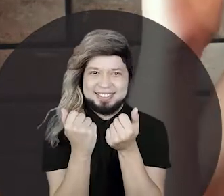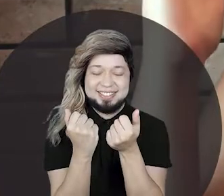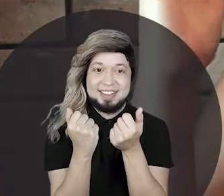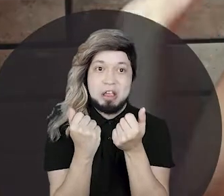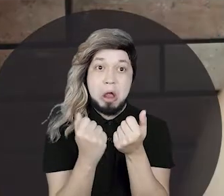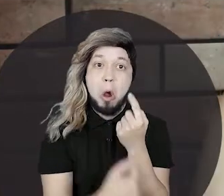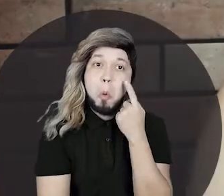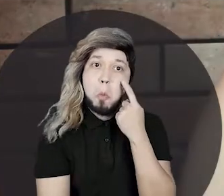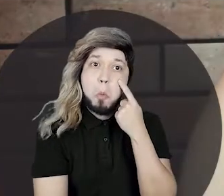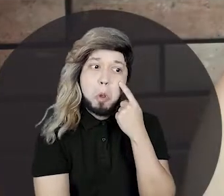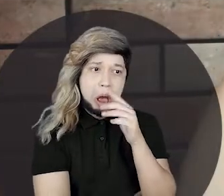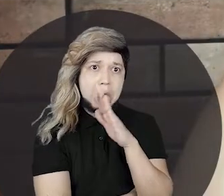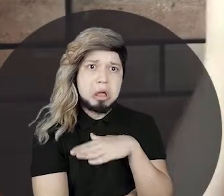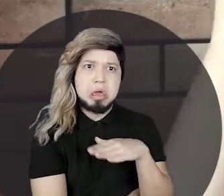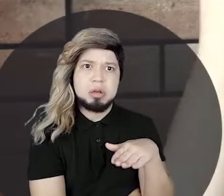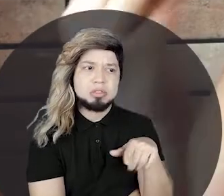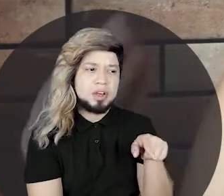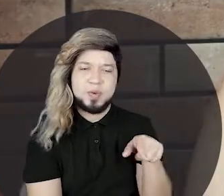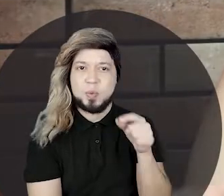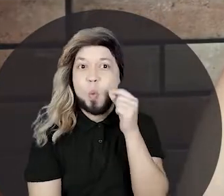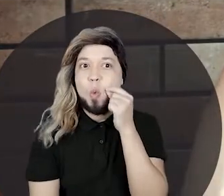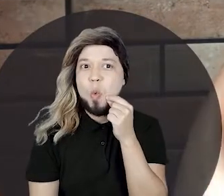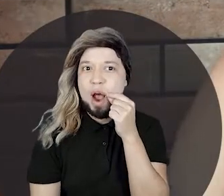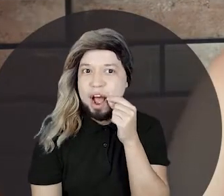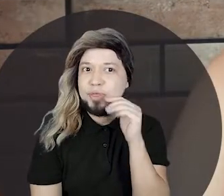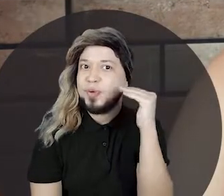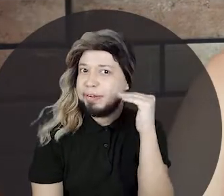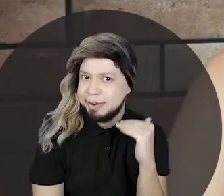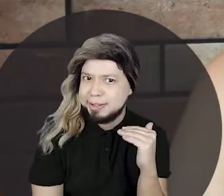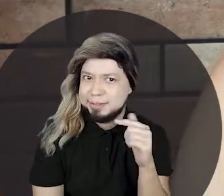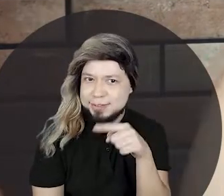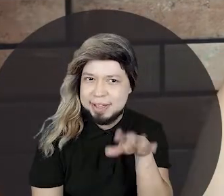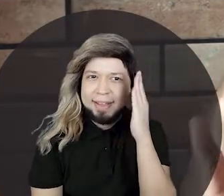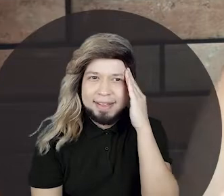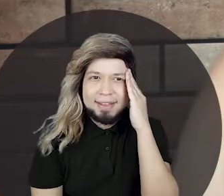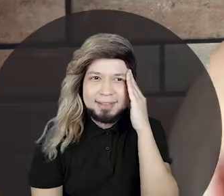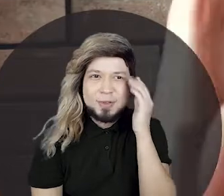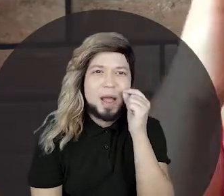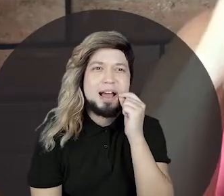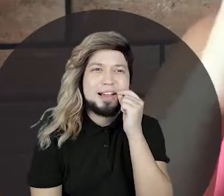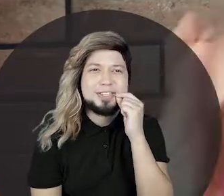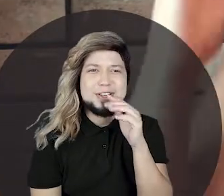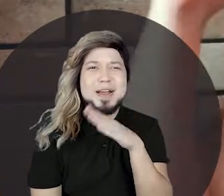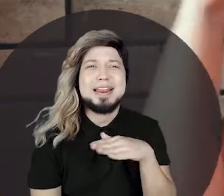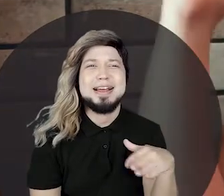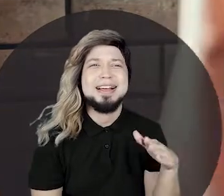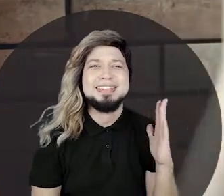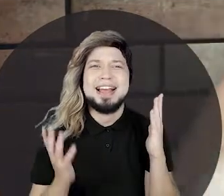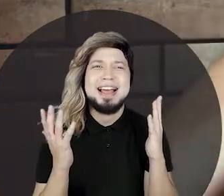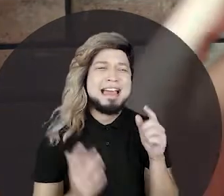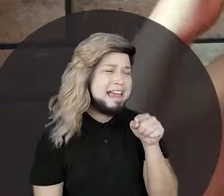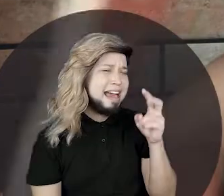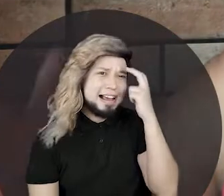Maravilha! Olha aí, gente, uma criança. Um rato criança, vocês entenderam, né? Um ratinho criança. Uma criança